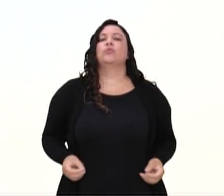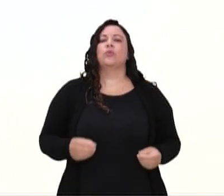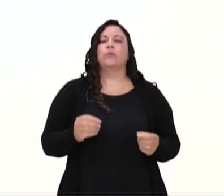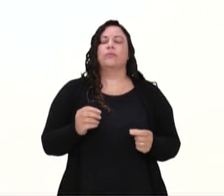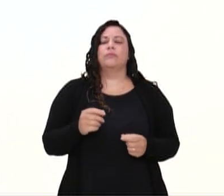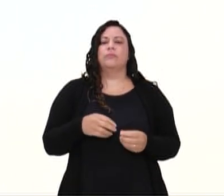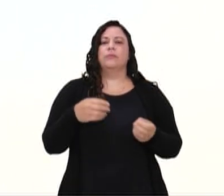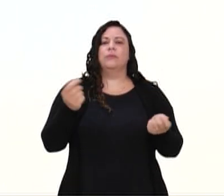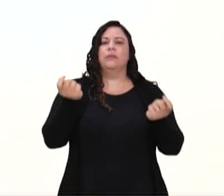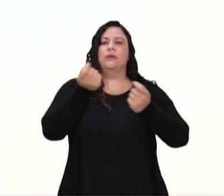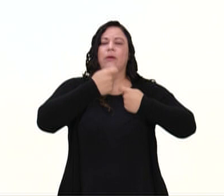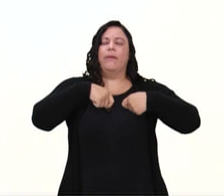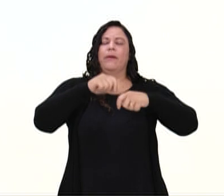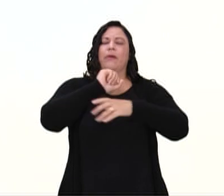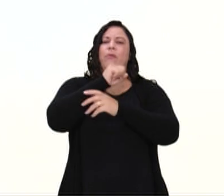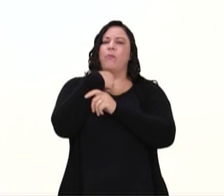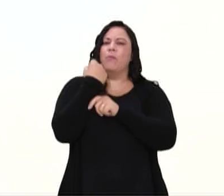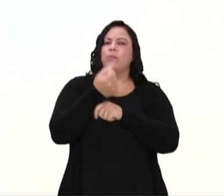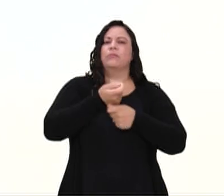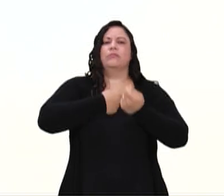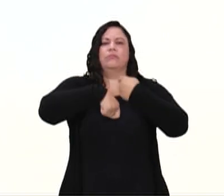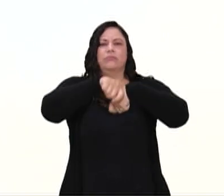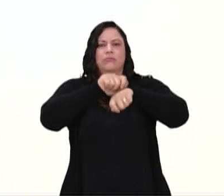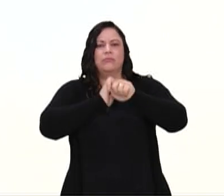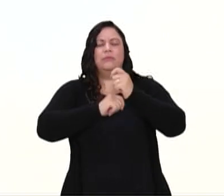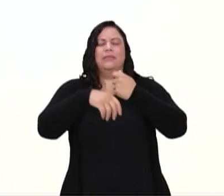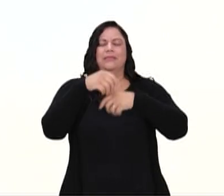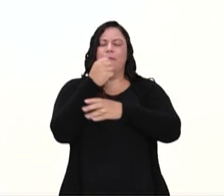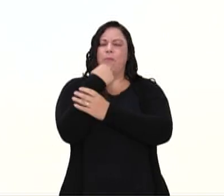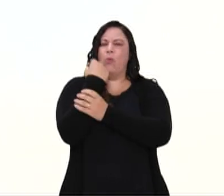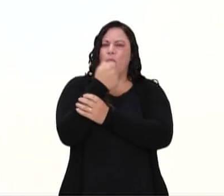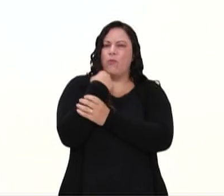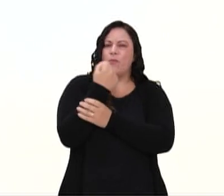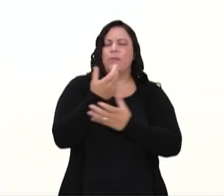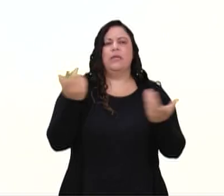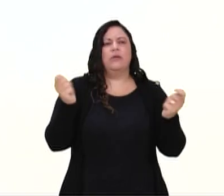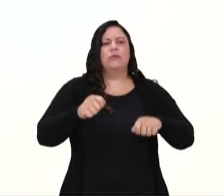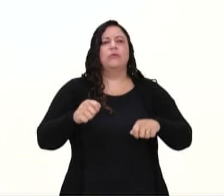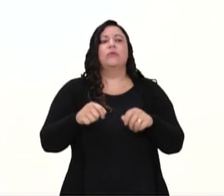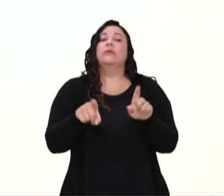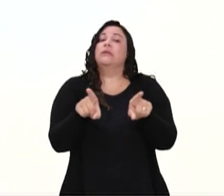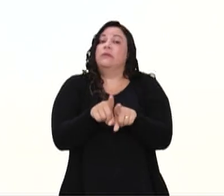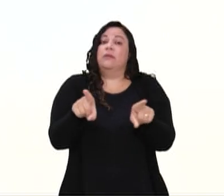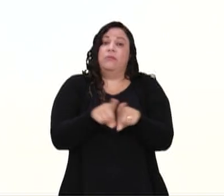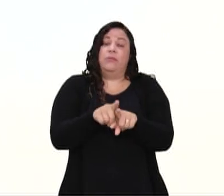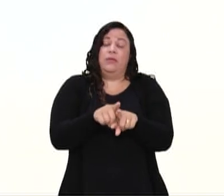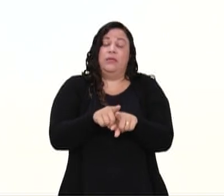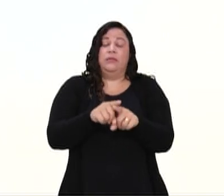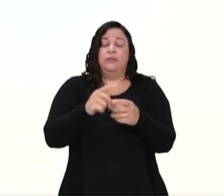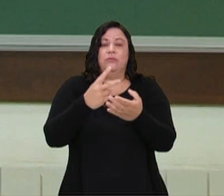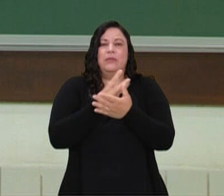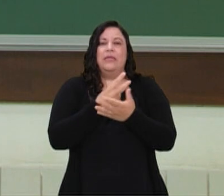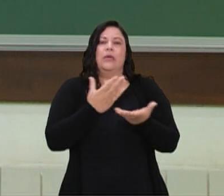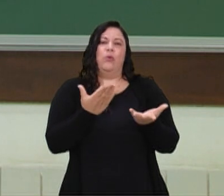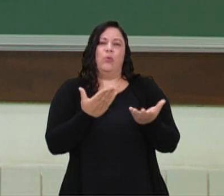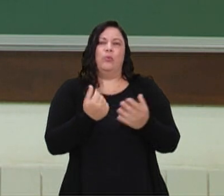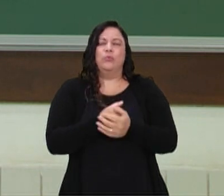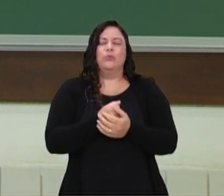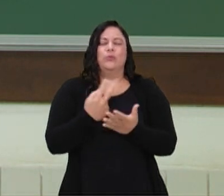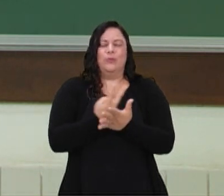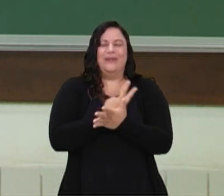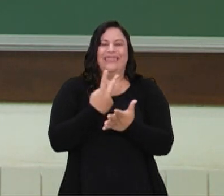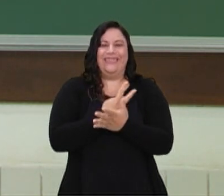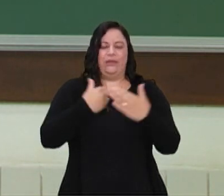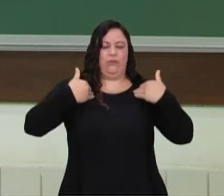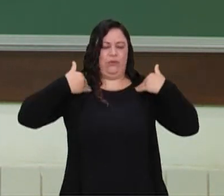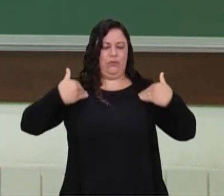qual a sua amplitude de movimentos. E também, gente, se você não tem nenhum desvio postural, que muitas vezes pode ser